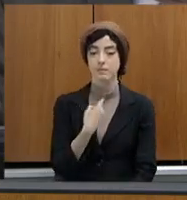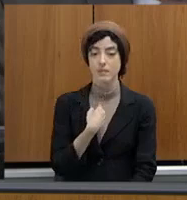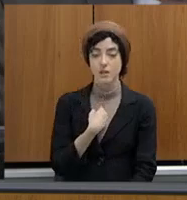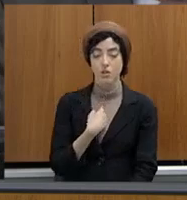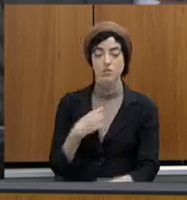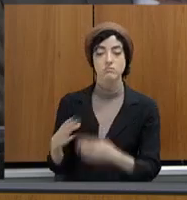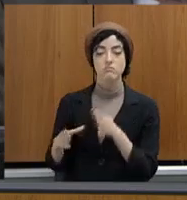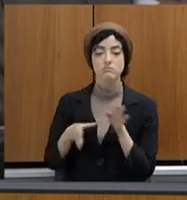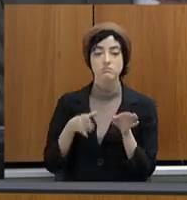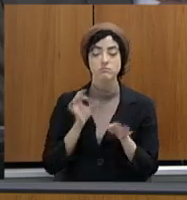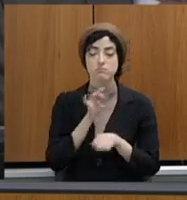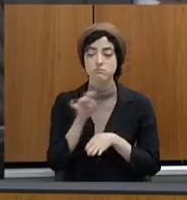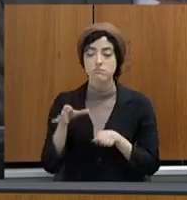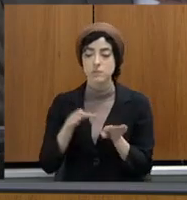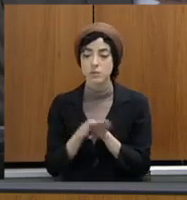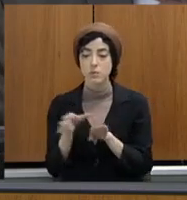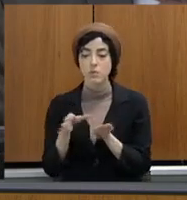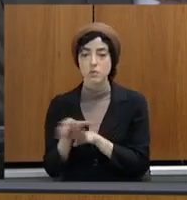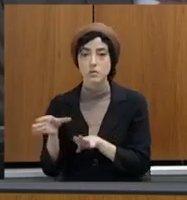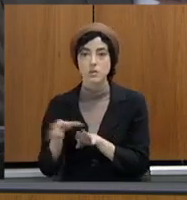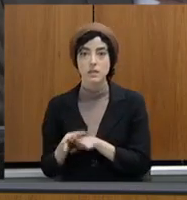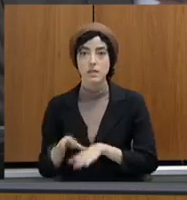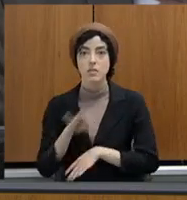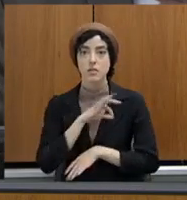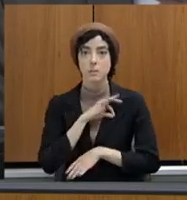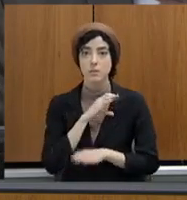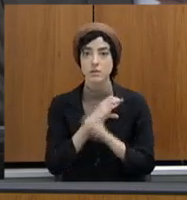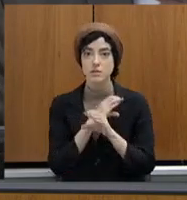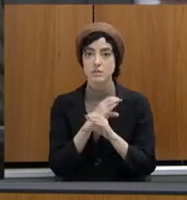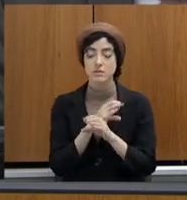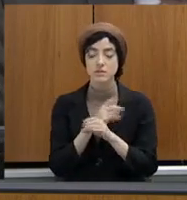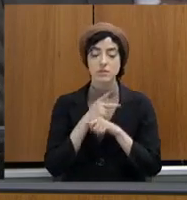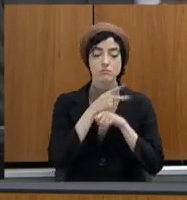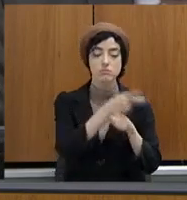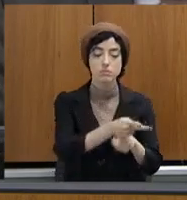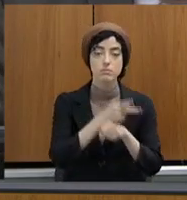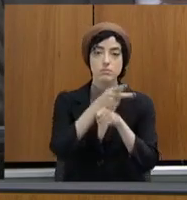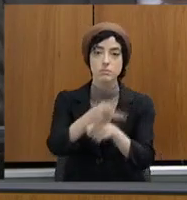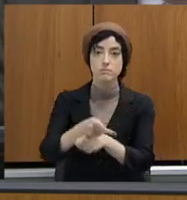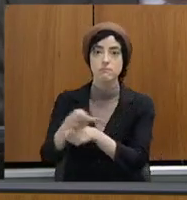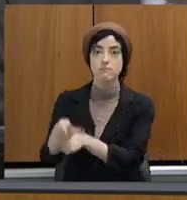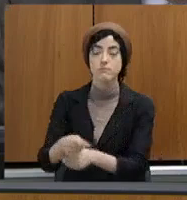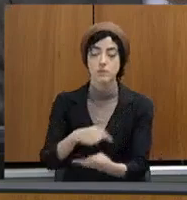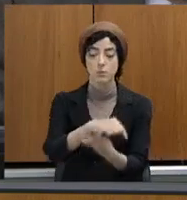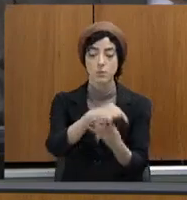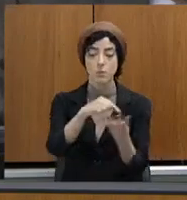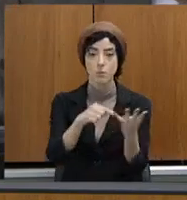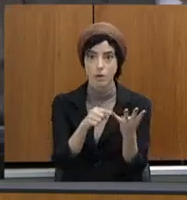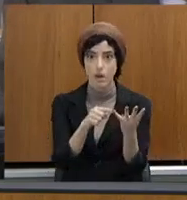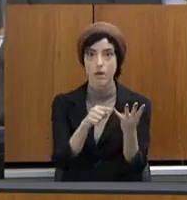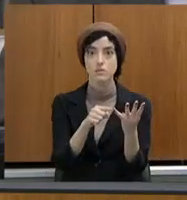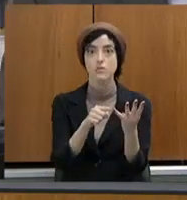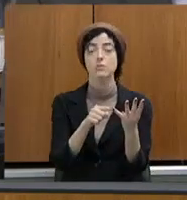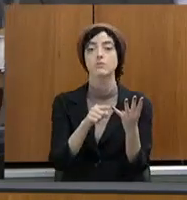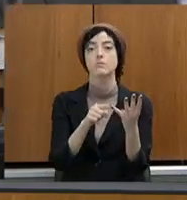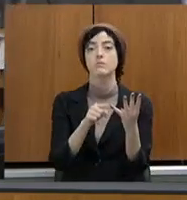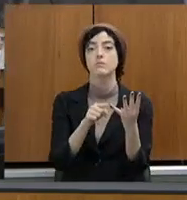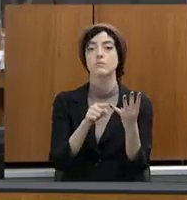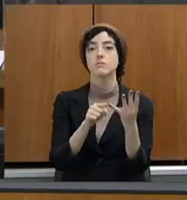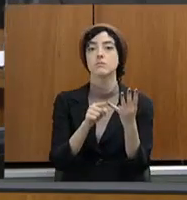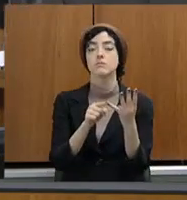Civil, estamos realizando essas visitas também, e quatro delas, volto a ressaltar, quatro delas